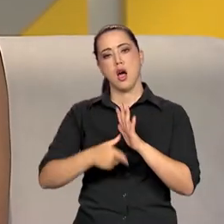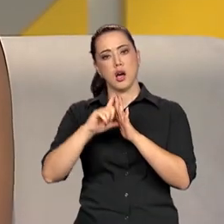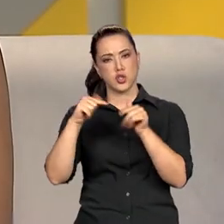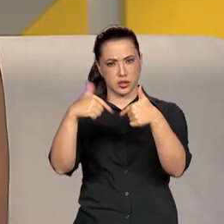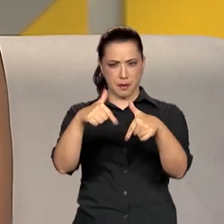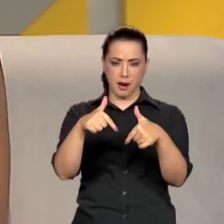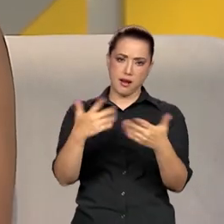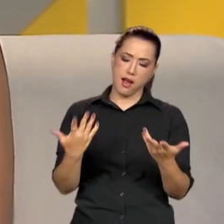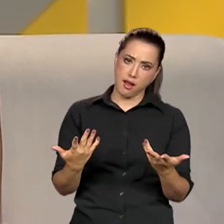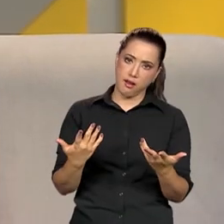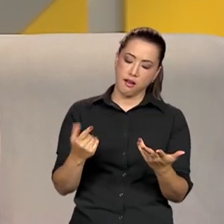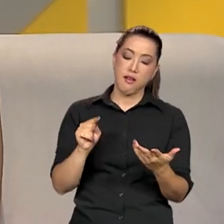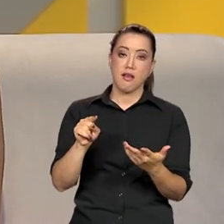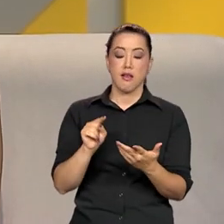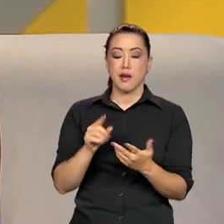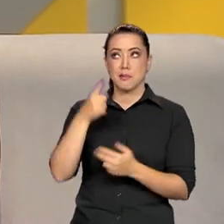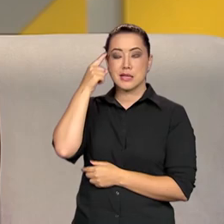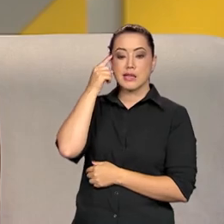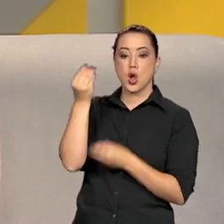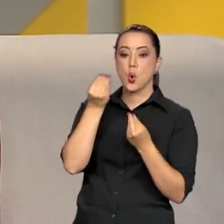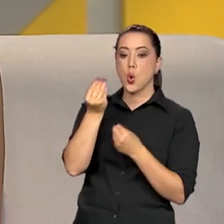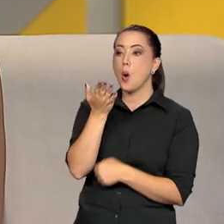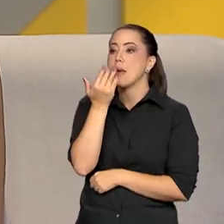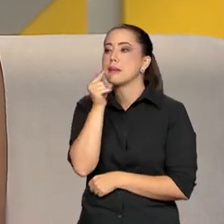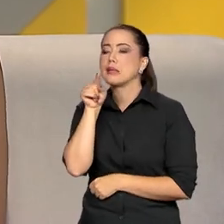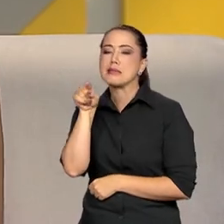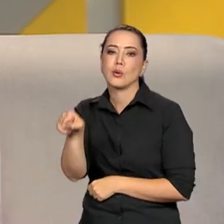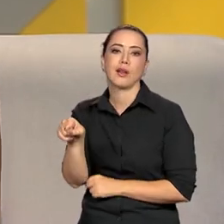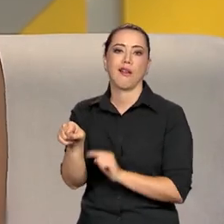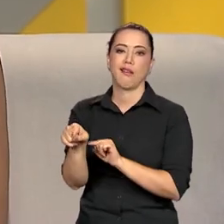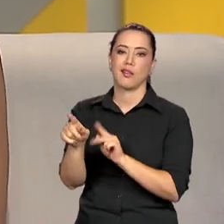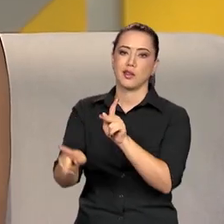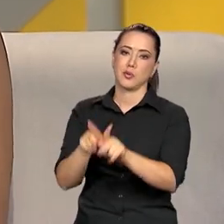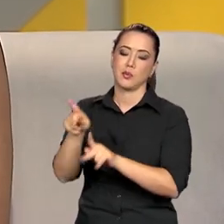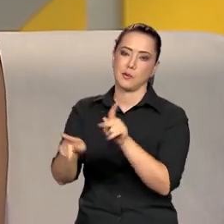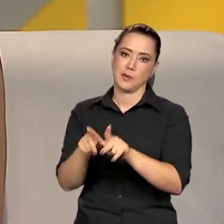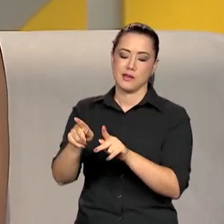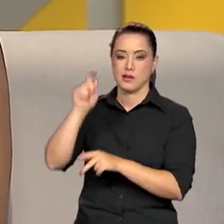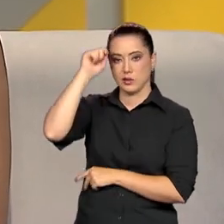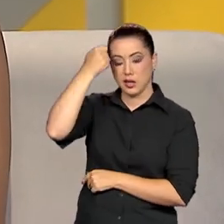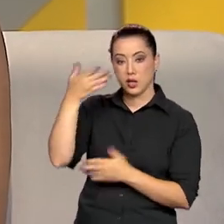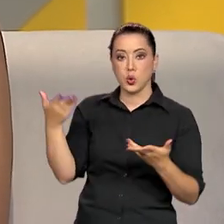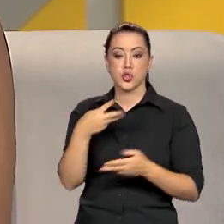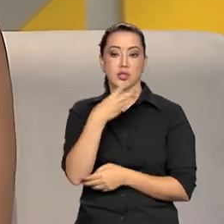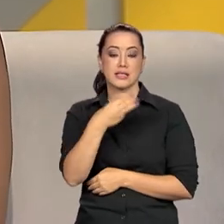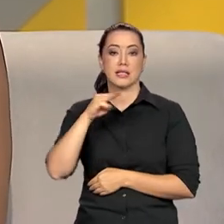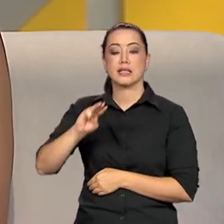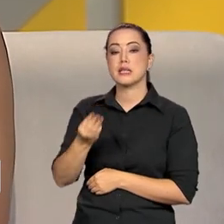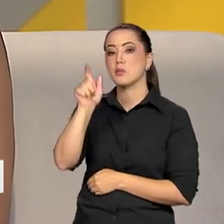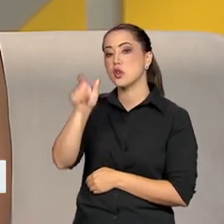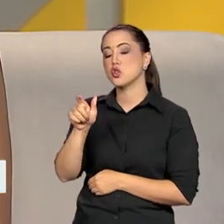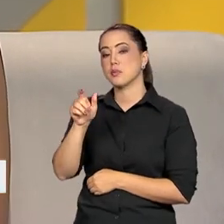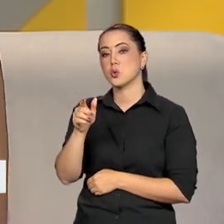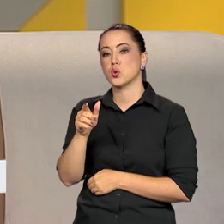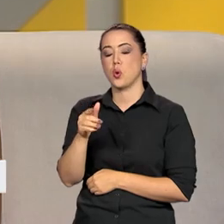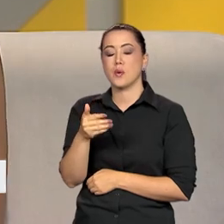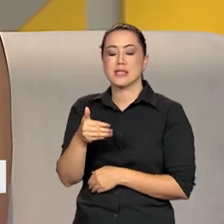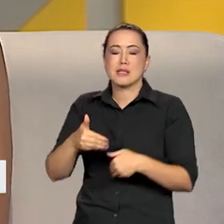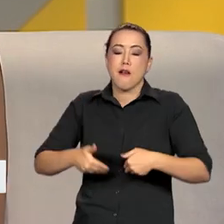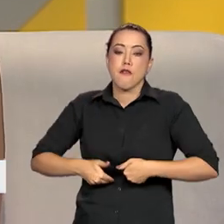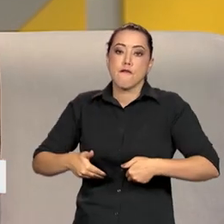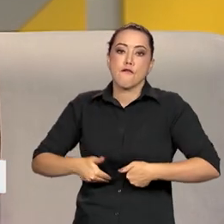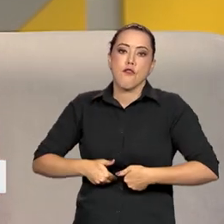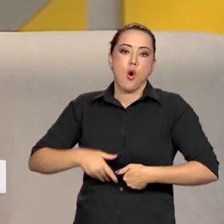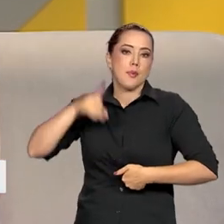outras coisas, é alimentar a população negra. Hoje, a gente tem 33 milhões de pessoas passando fome no país e 70% delas são